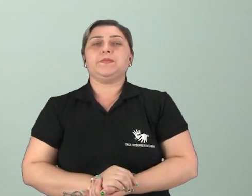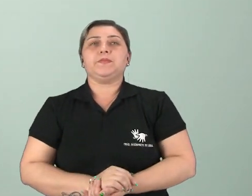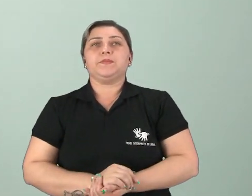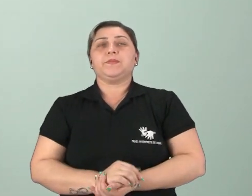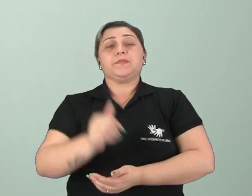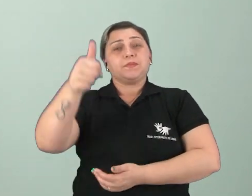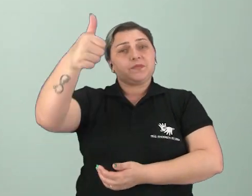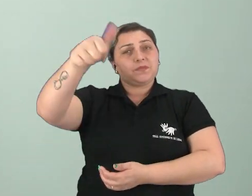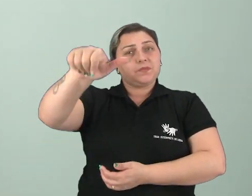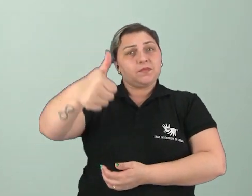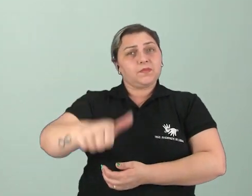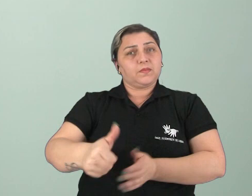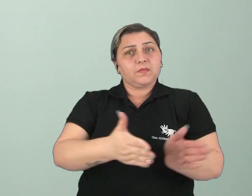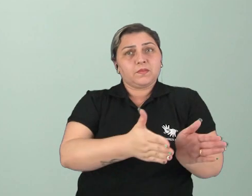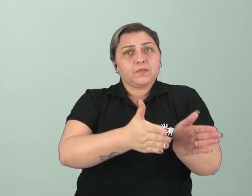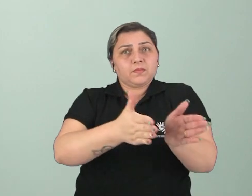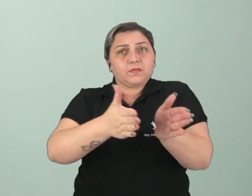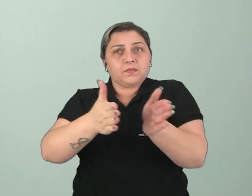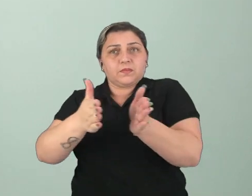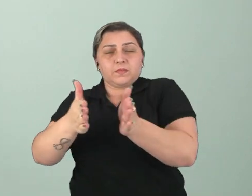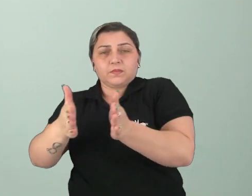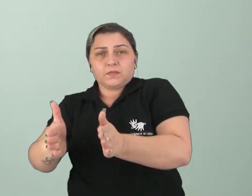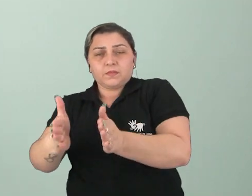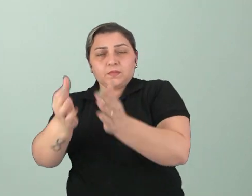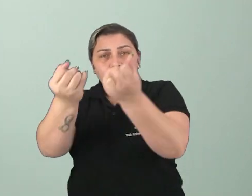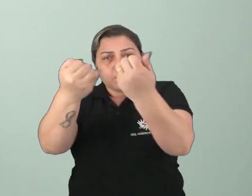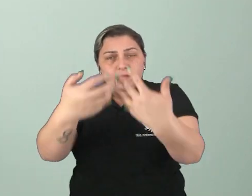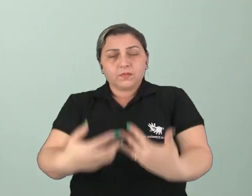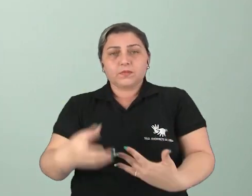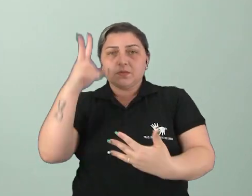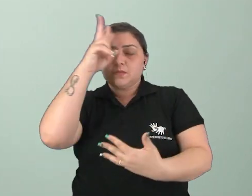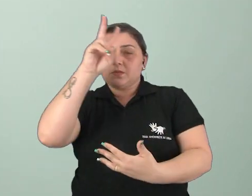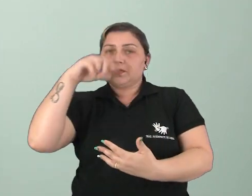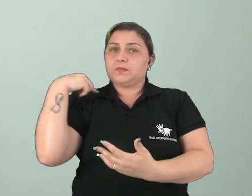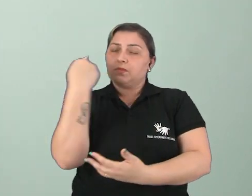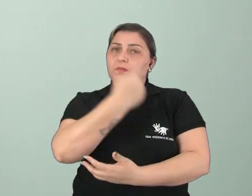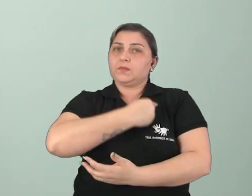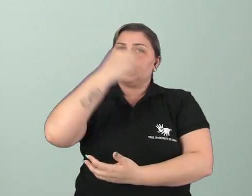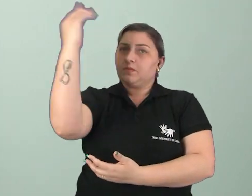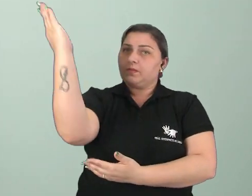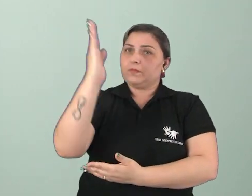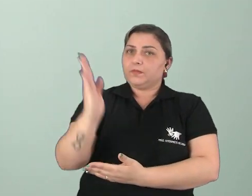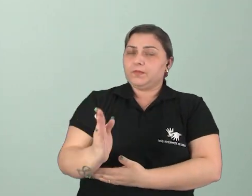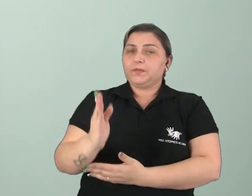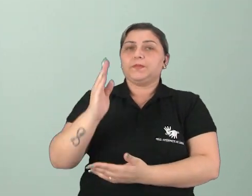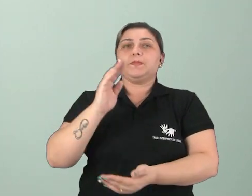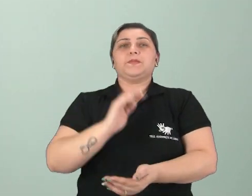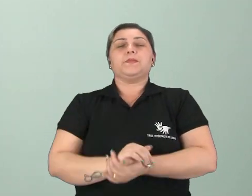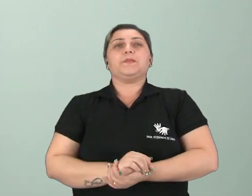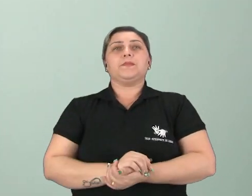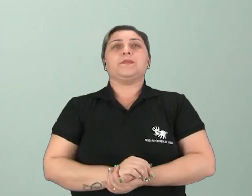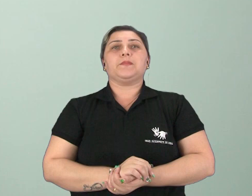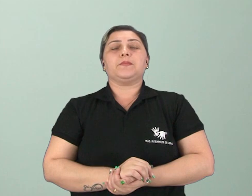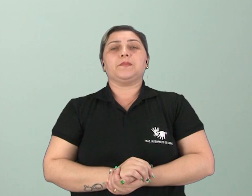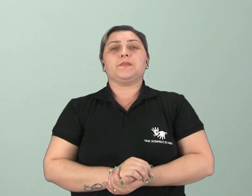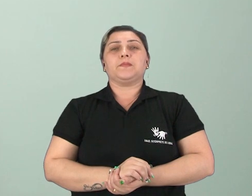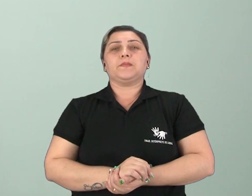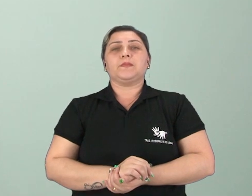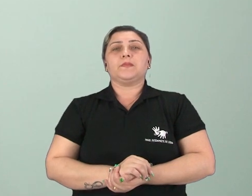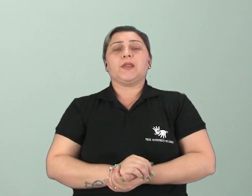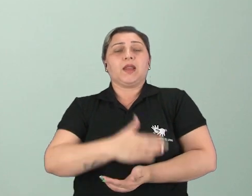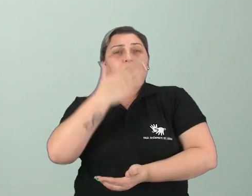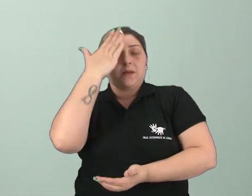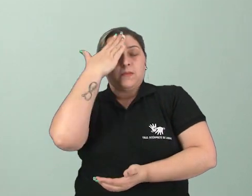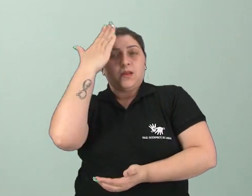do que analisar os períodos que contam a história do nosso Brasil de forma a